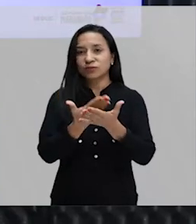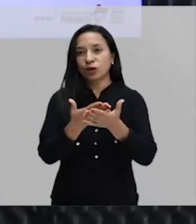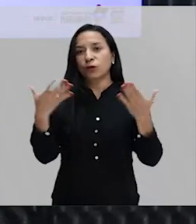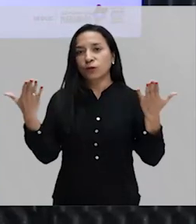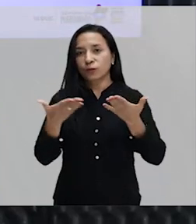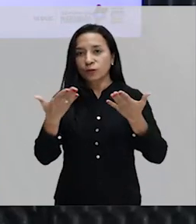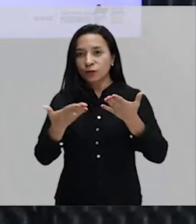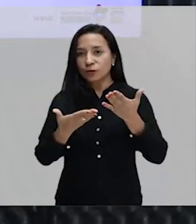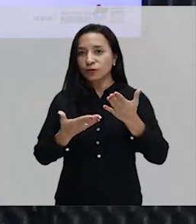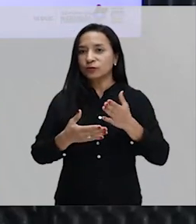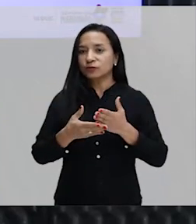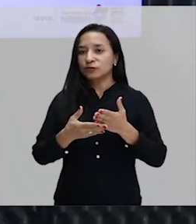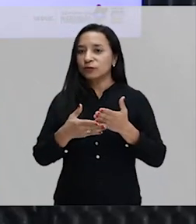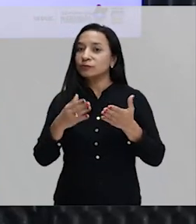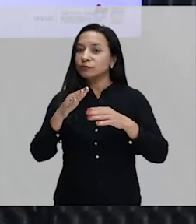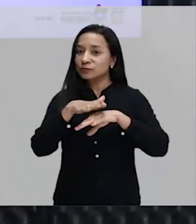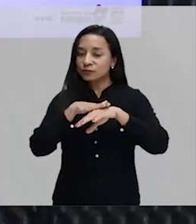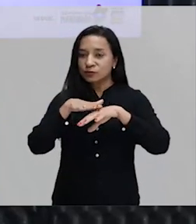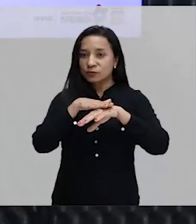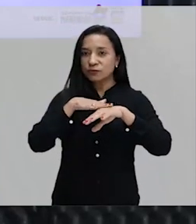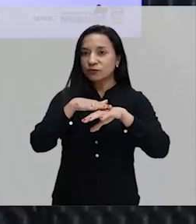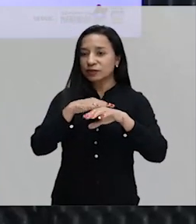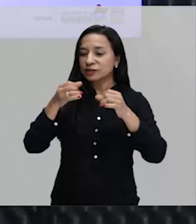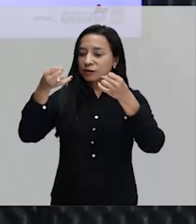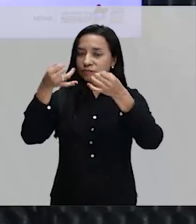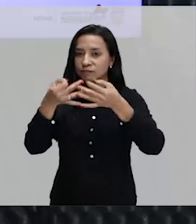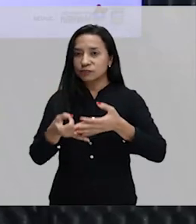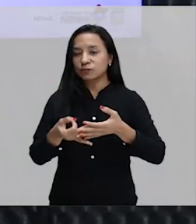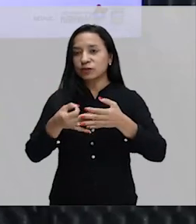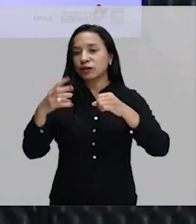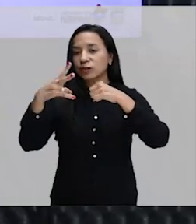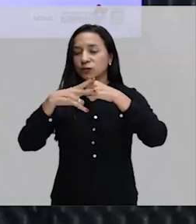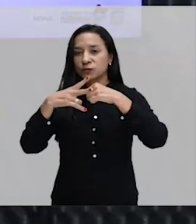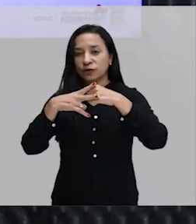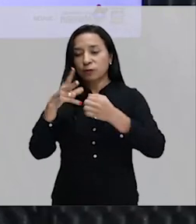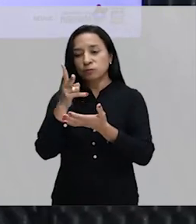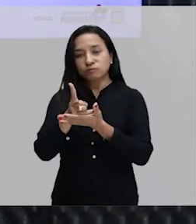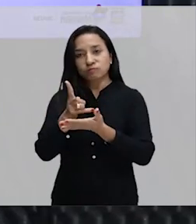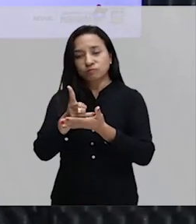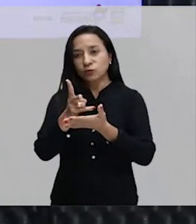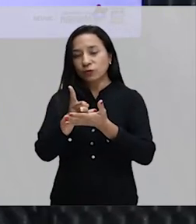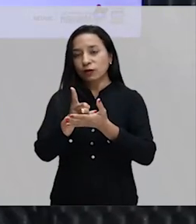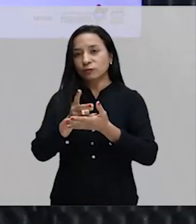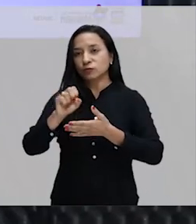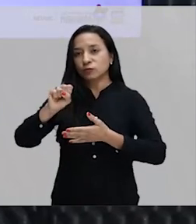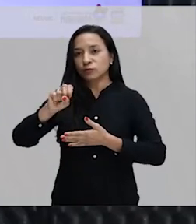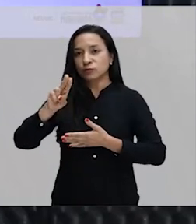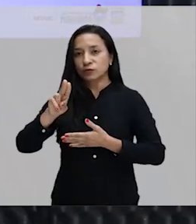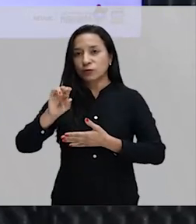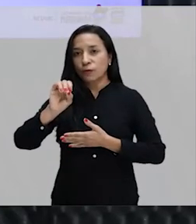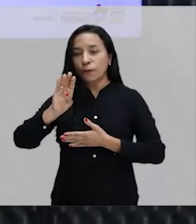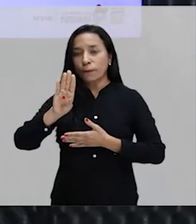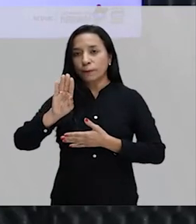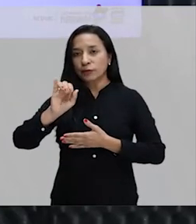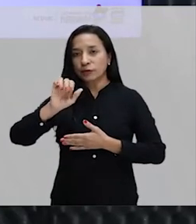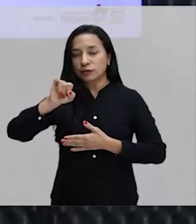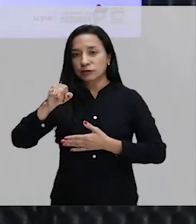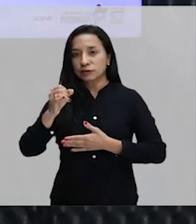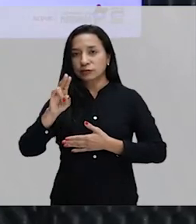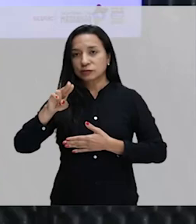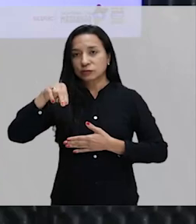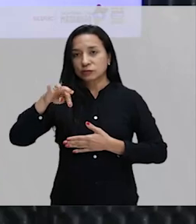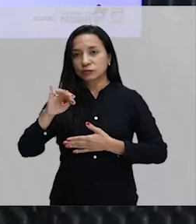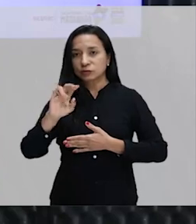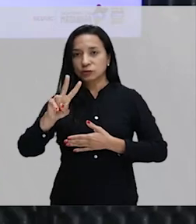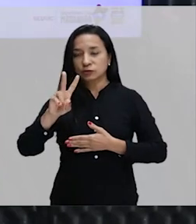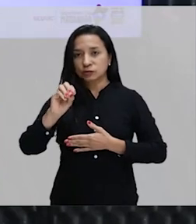falar sobre verbo, continuar falando sobre verbo no subjuntivo. Nós vamos focar em dois verbos que